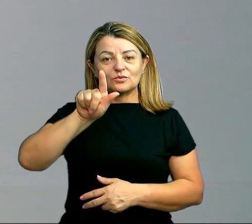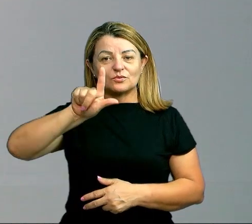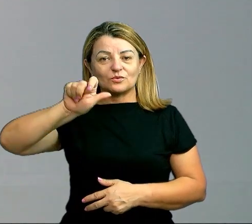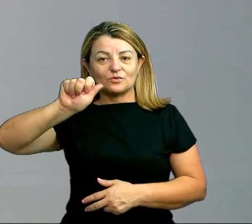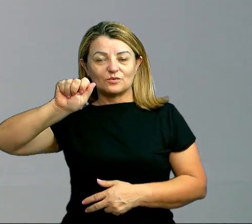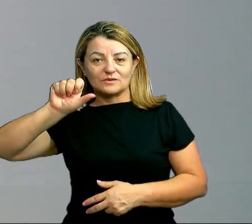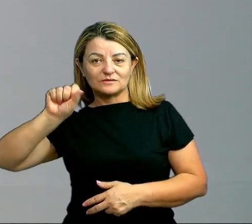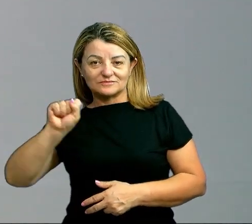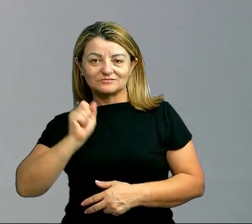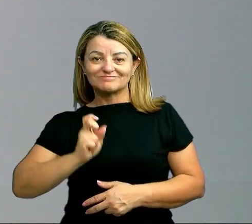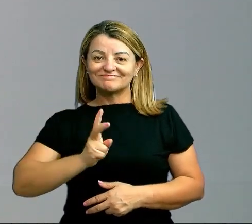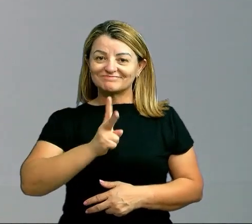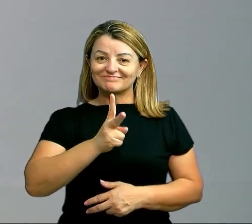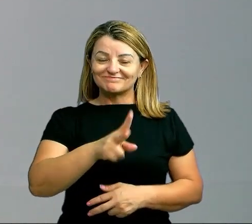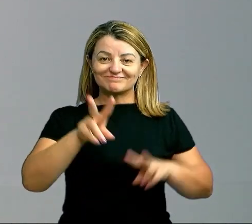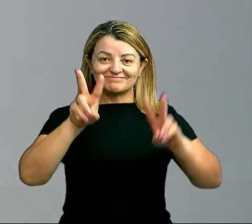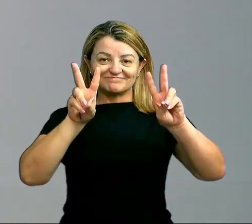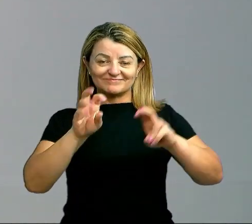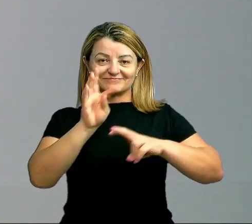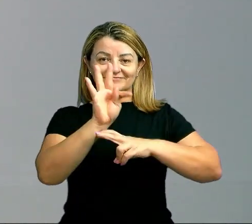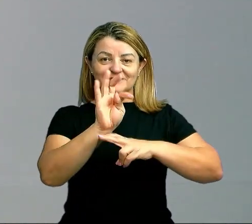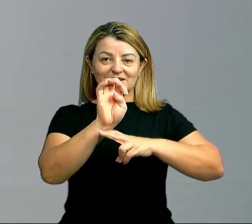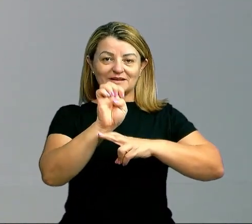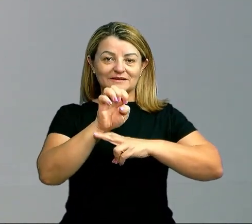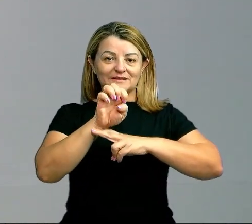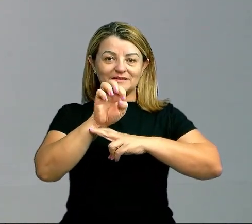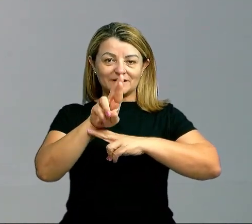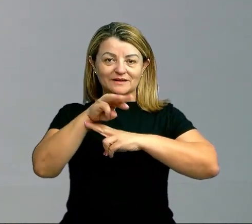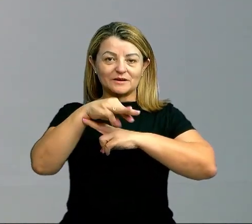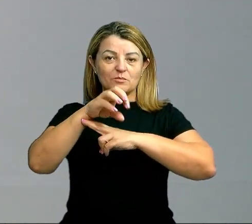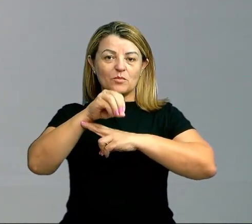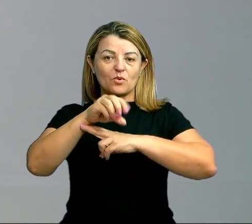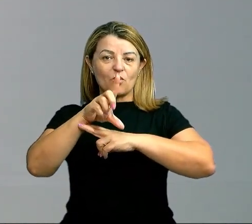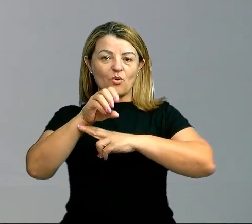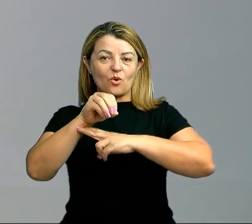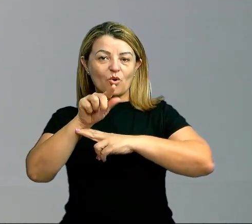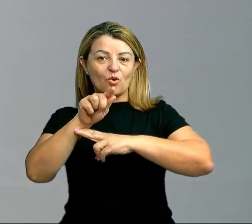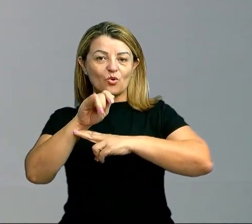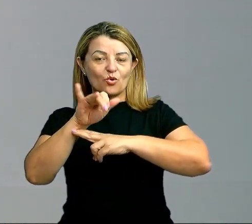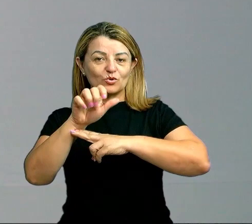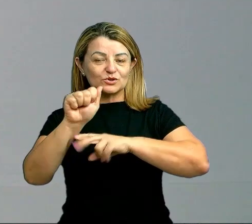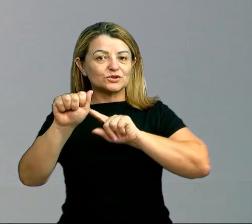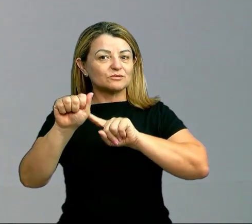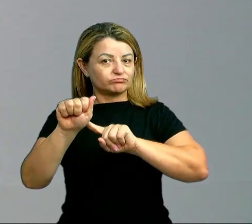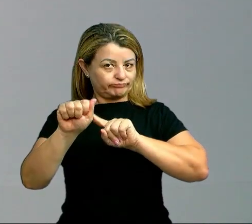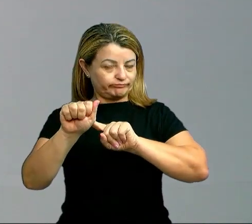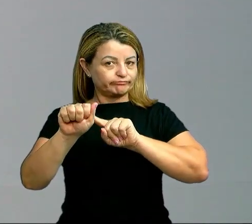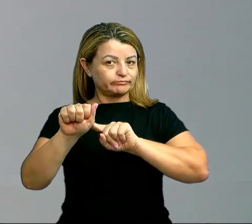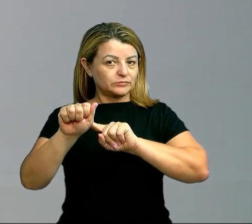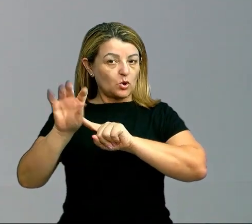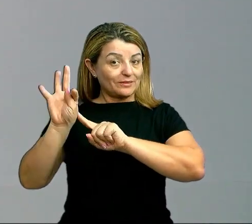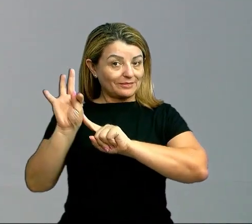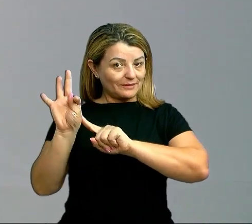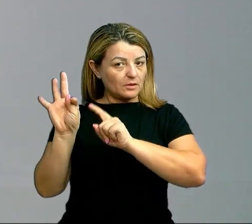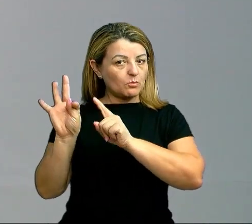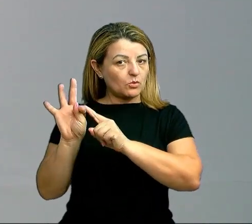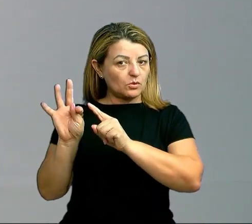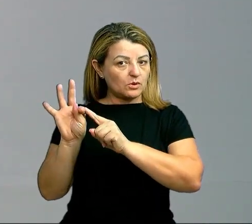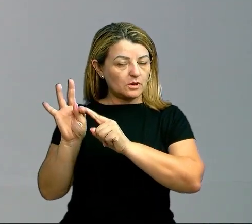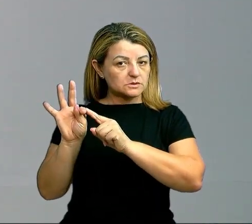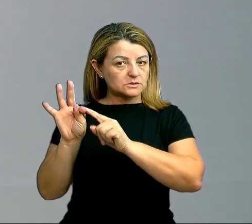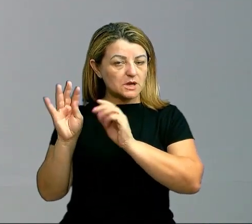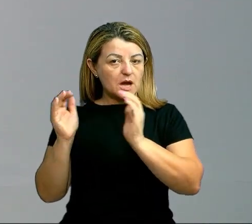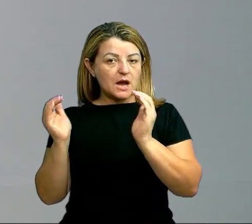continuar falando sobre Termologia. Porém, hoje vamos falar da termologia associada